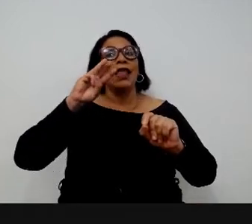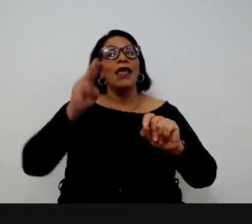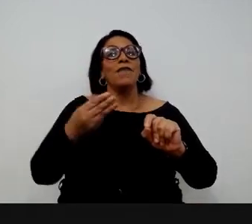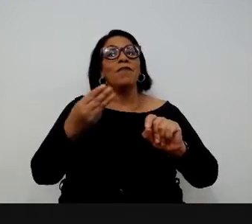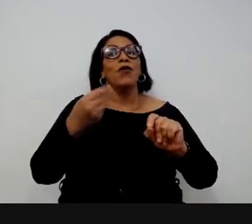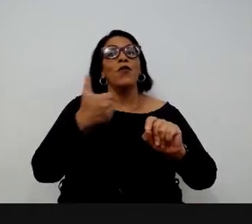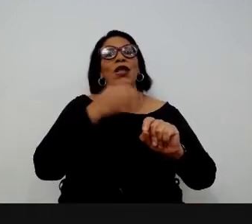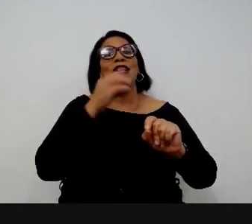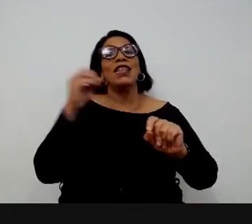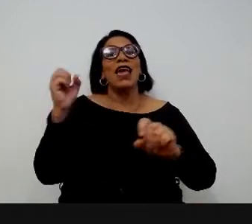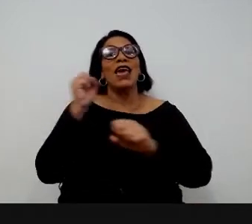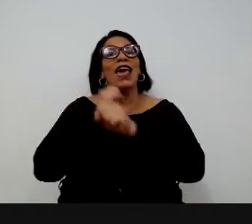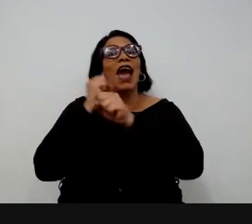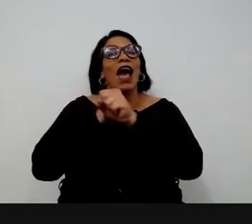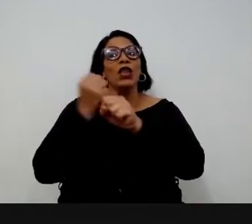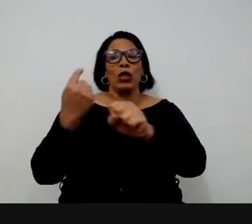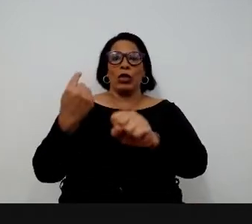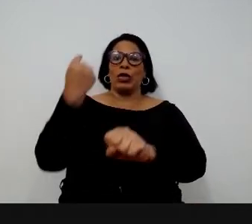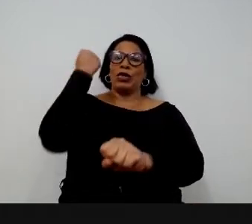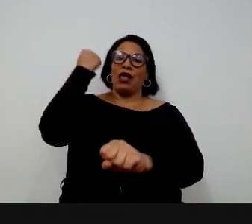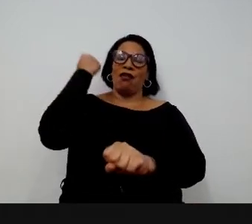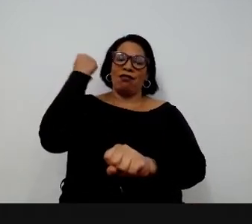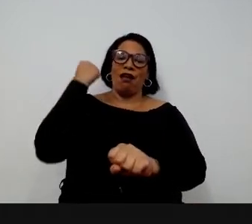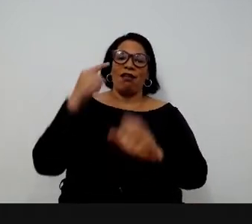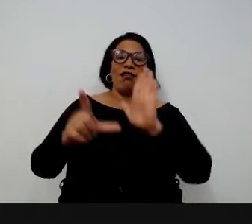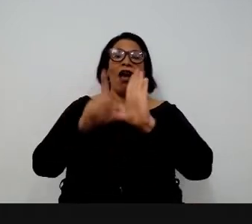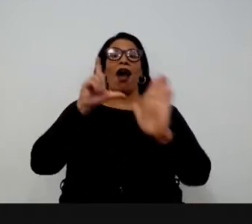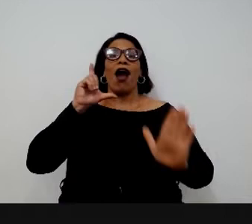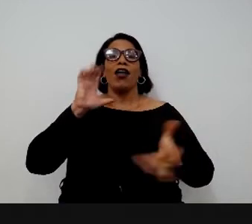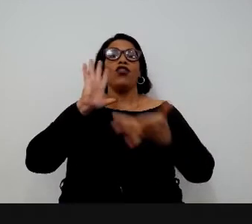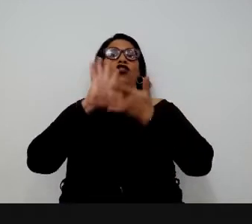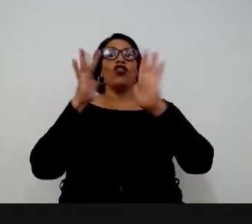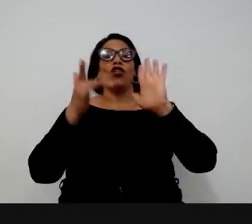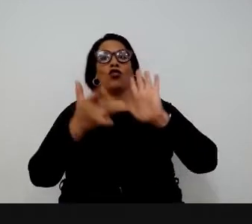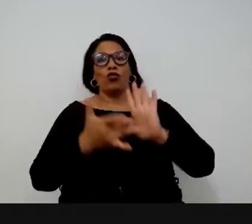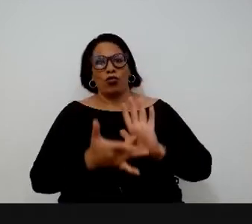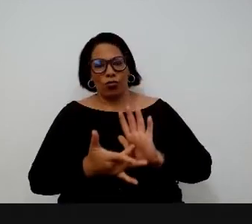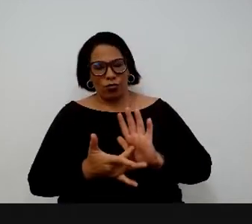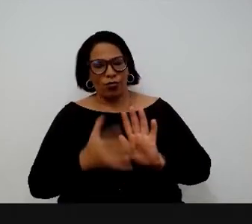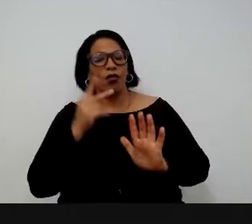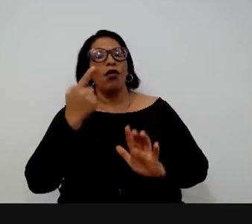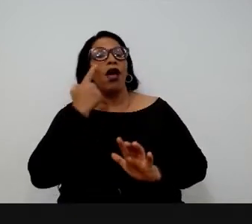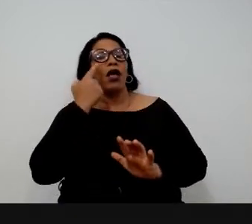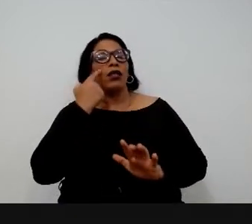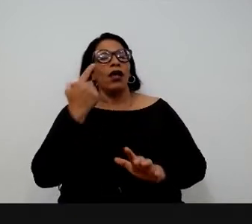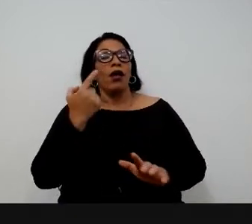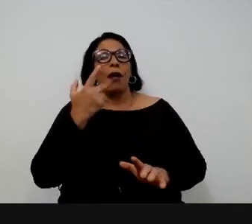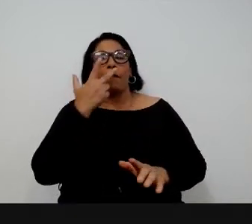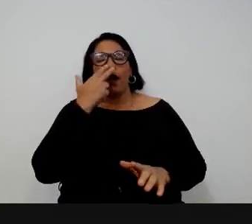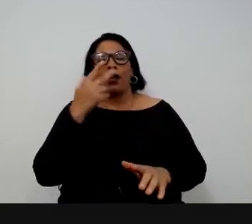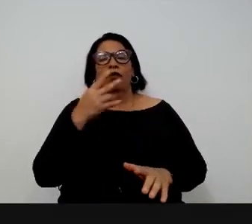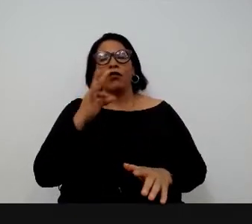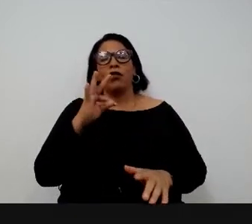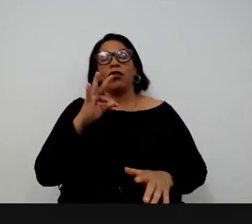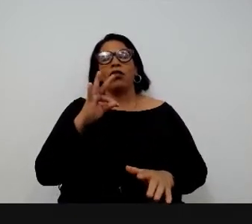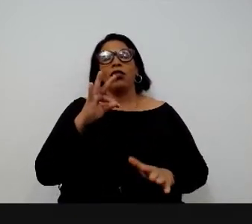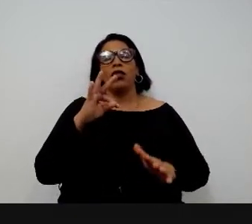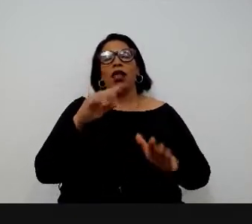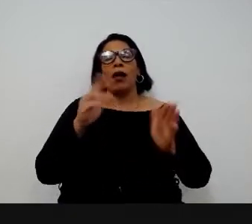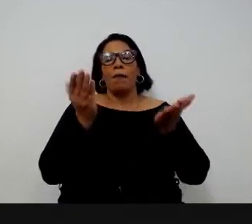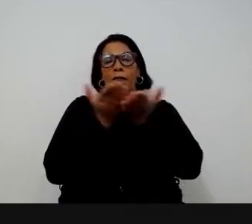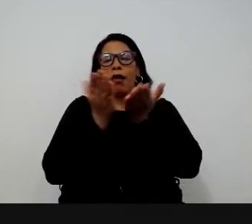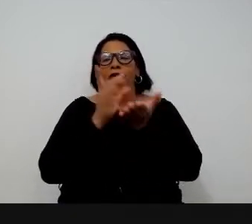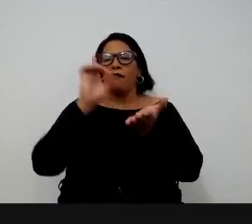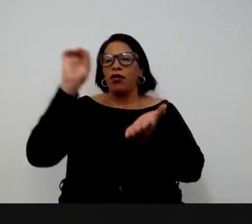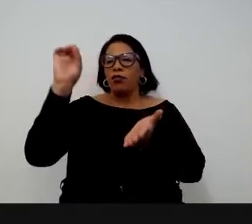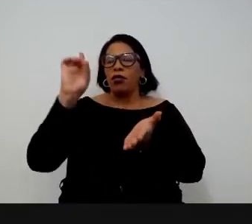3.100 anos até 3.500 anos antes de Cristo. Só para a gente ter uma ideia de dimensão, o Velho Testamento é 1.200 anos antes de